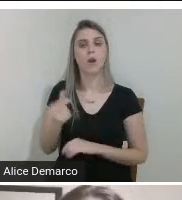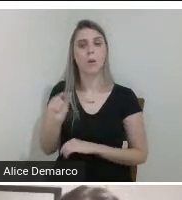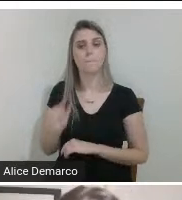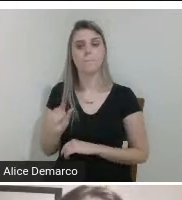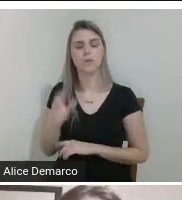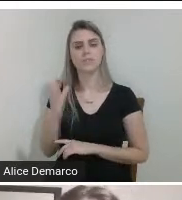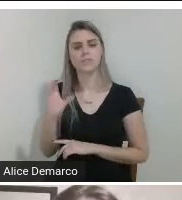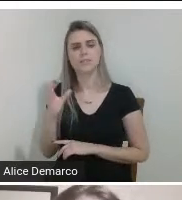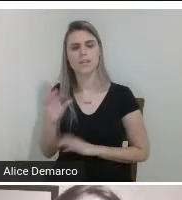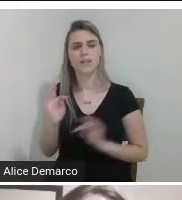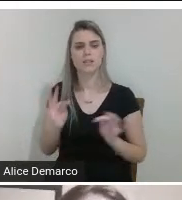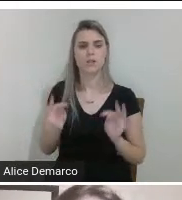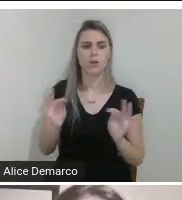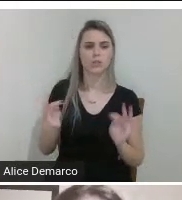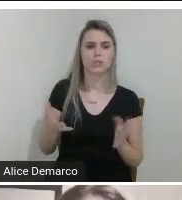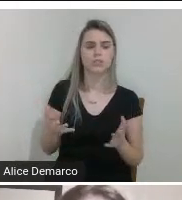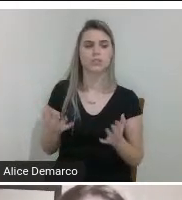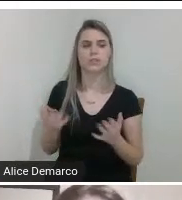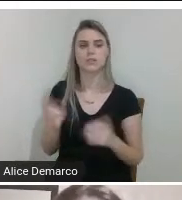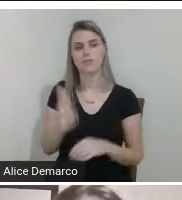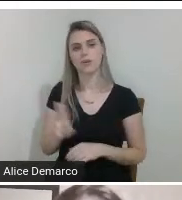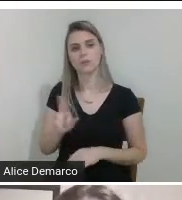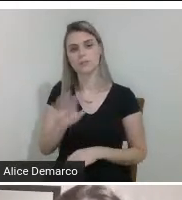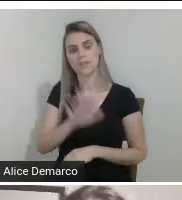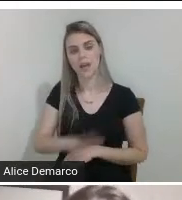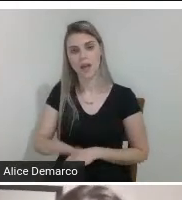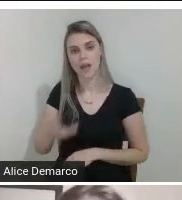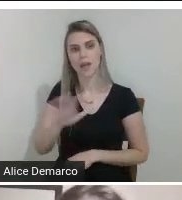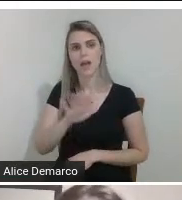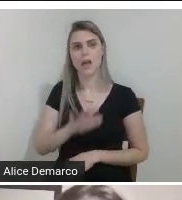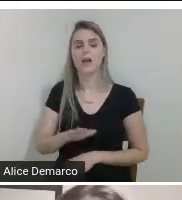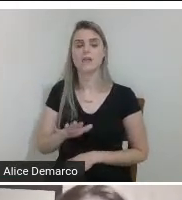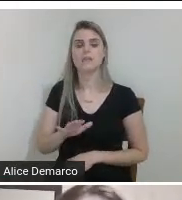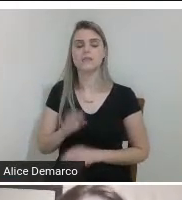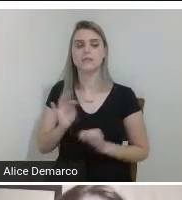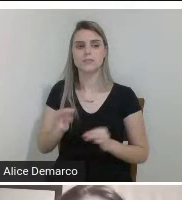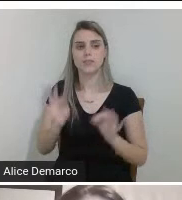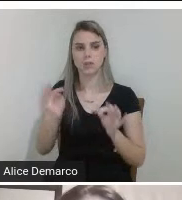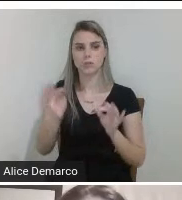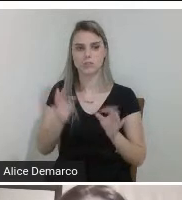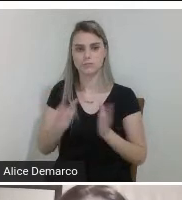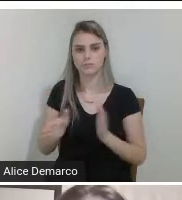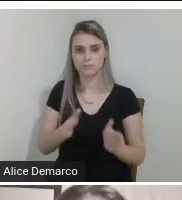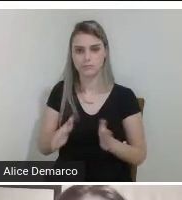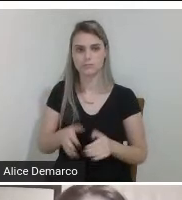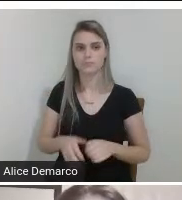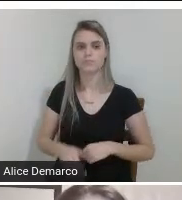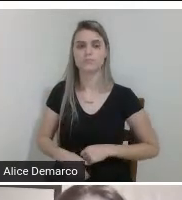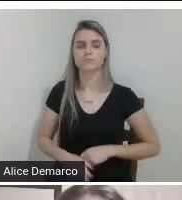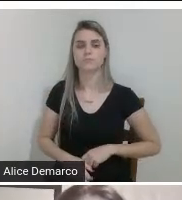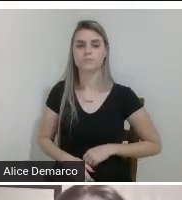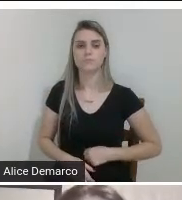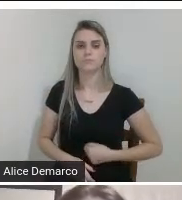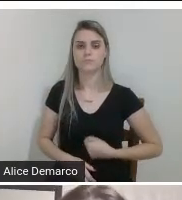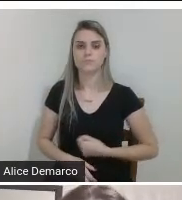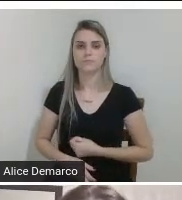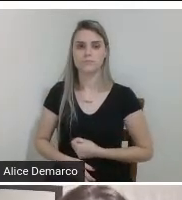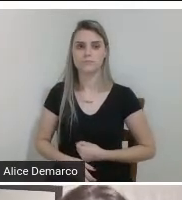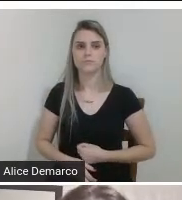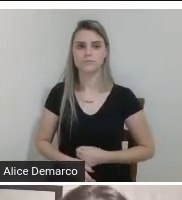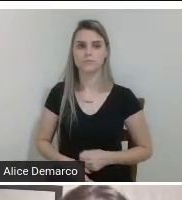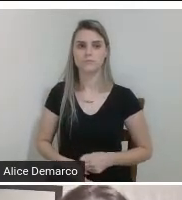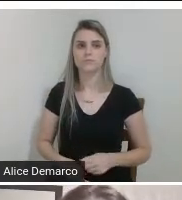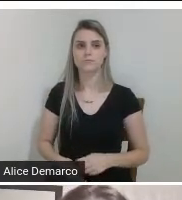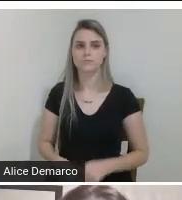ciência das tecnologias aplicadas na área da tecnologia assistiva né então é um projeto que